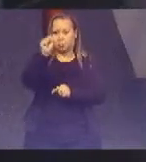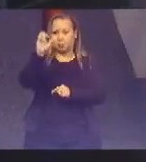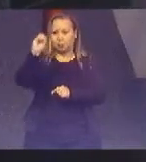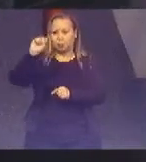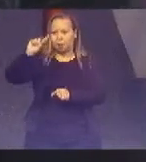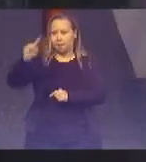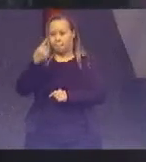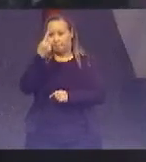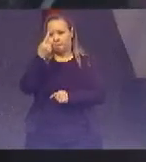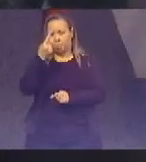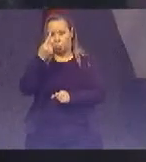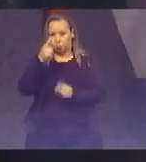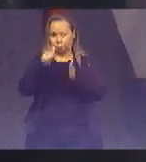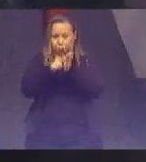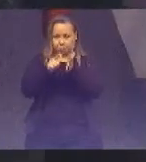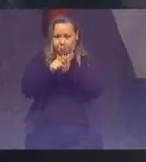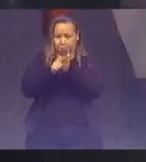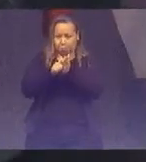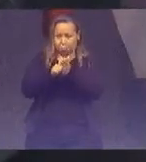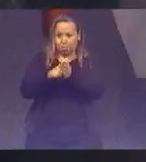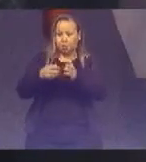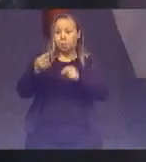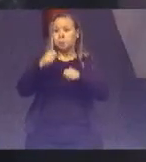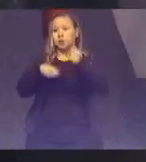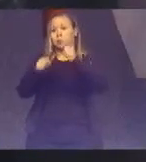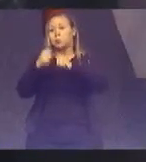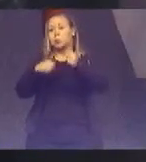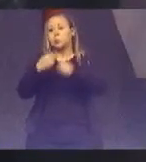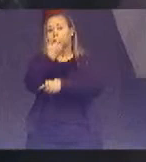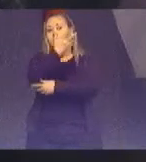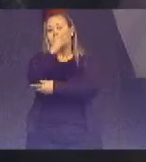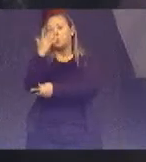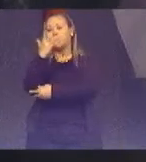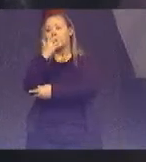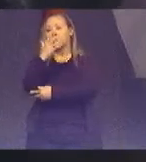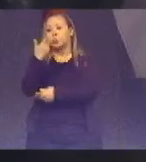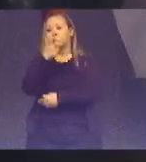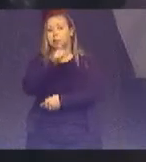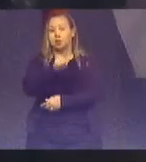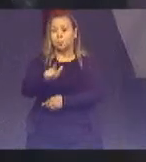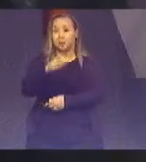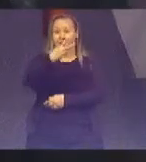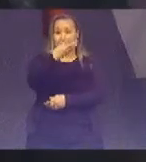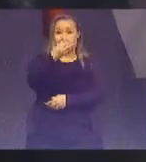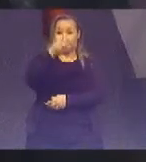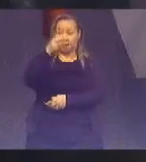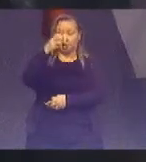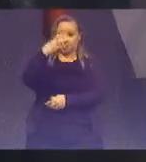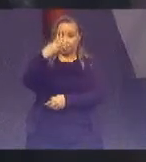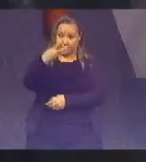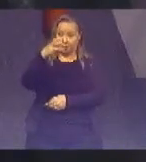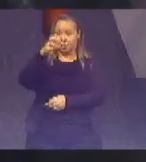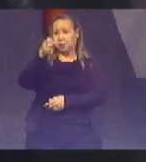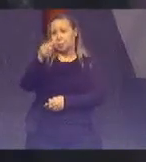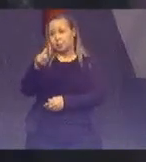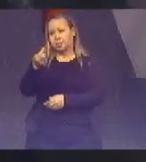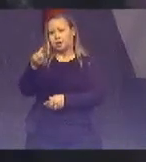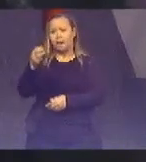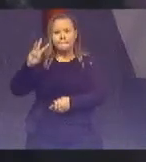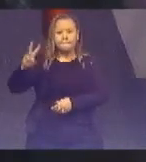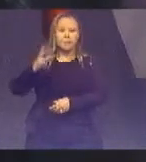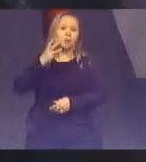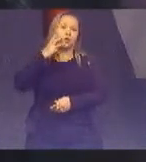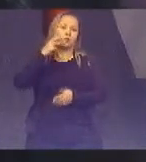seja, poupamos o meio ambiente de receber aproximadamente 336 milhões de folhas de papel.